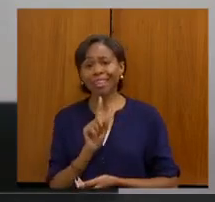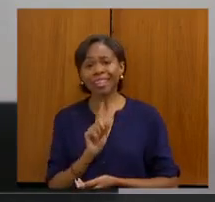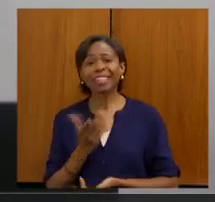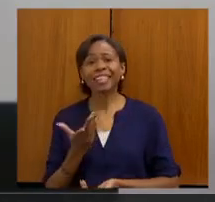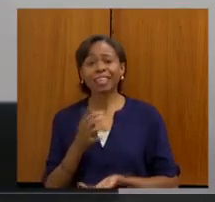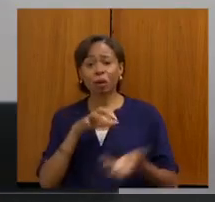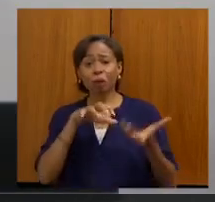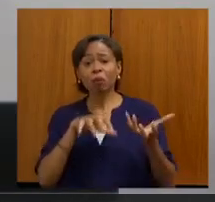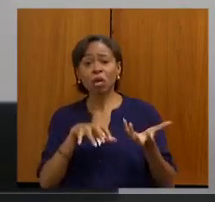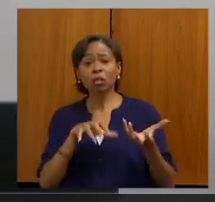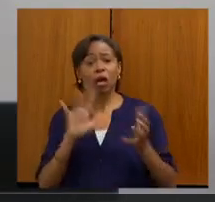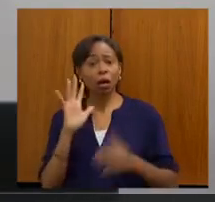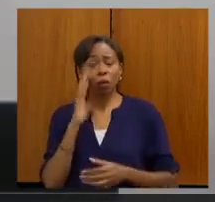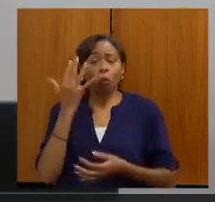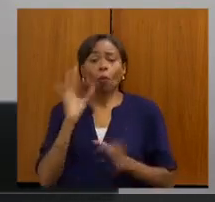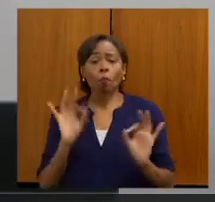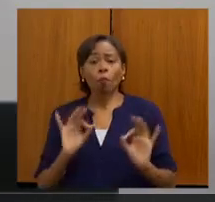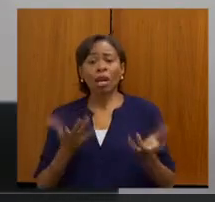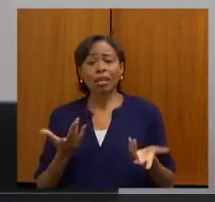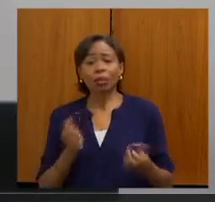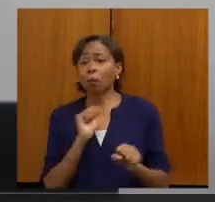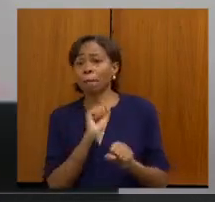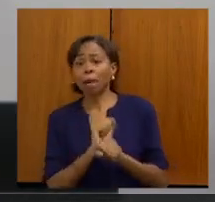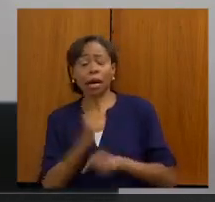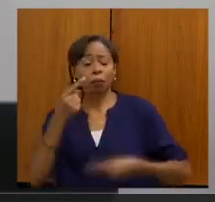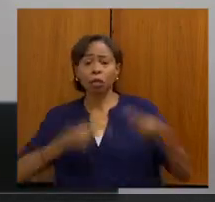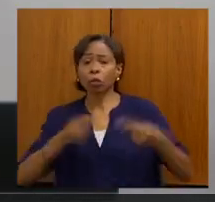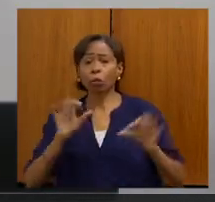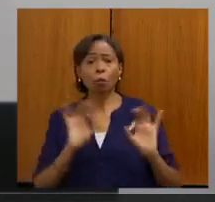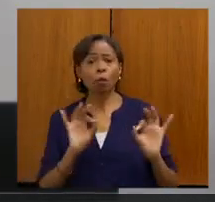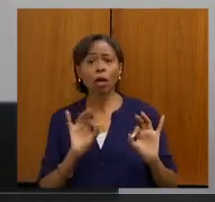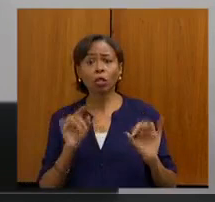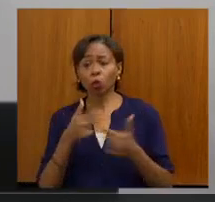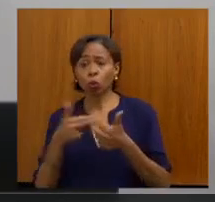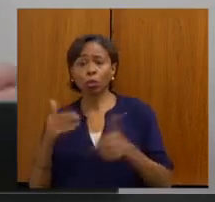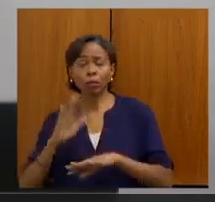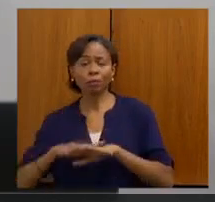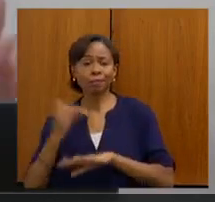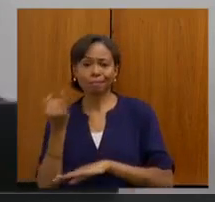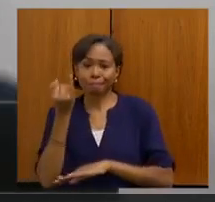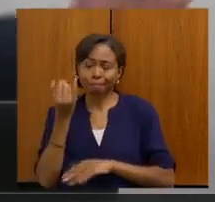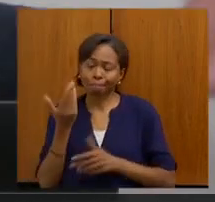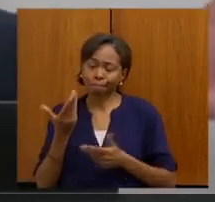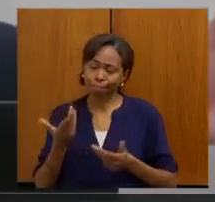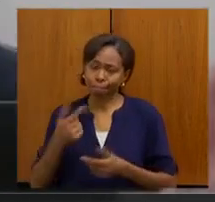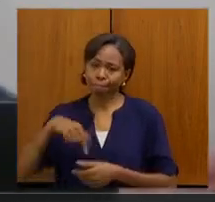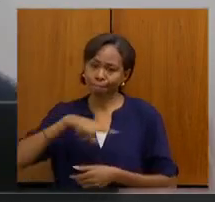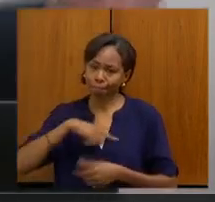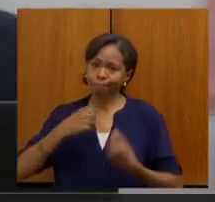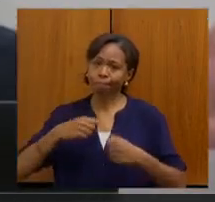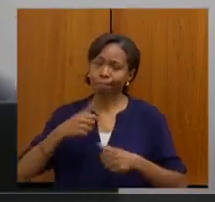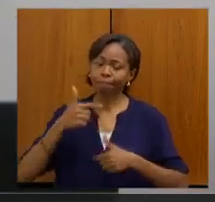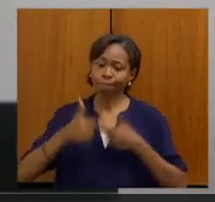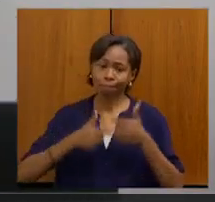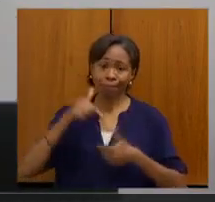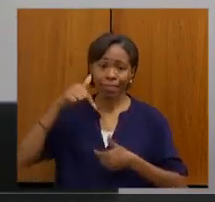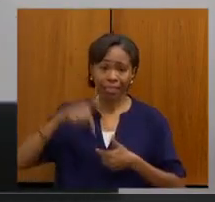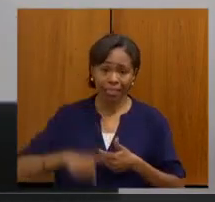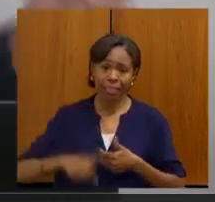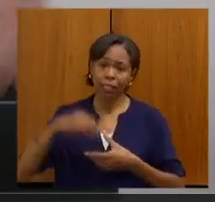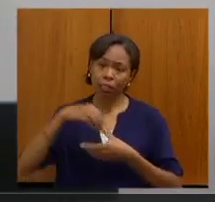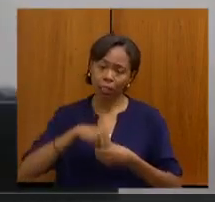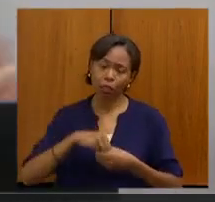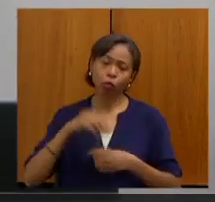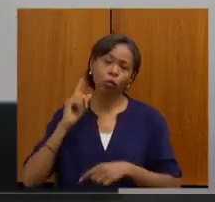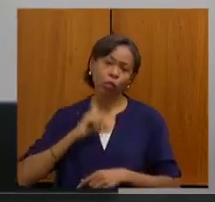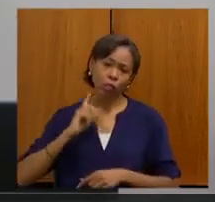os políticos que realmente têm a possibilidade de fazer isso, fazerem. Então, temos que trabalhar aqui junto com vocês, junto com a Secretaria Estadual